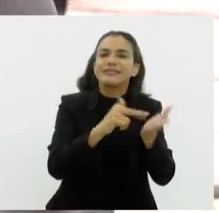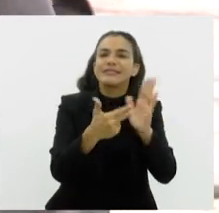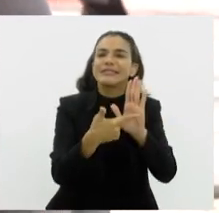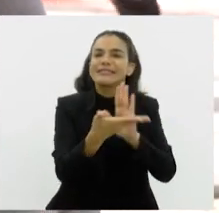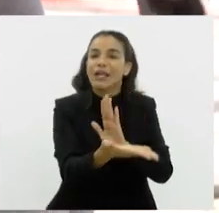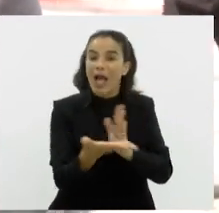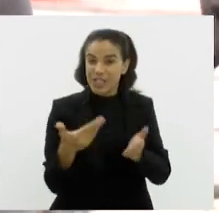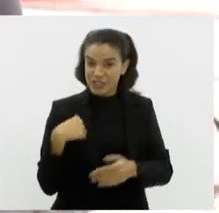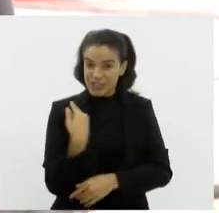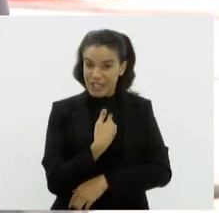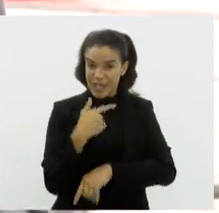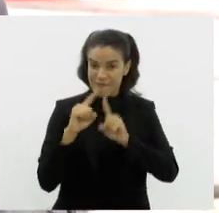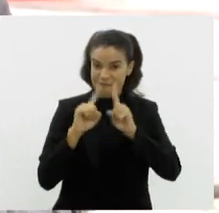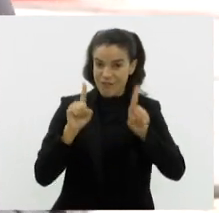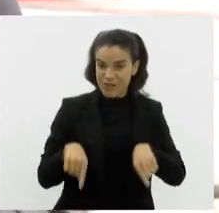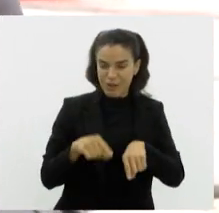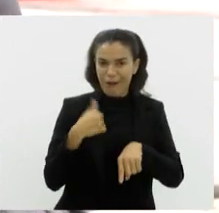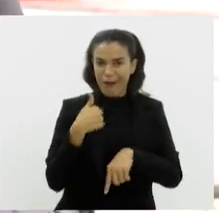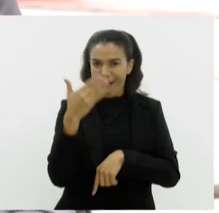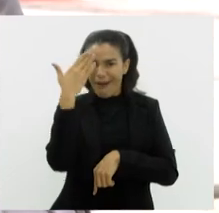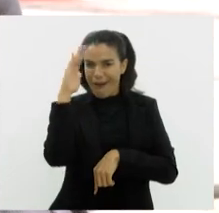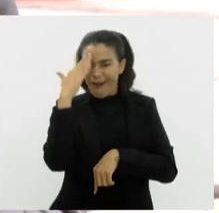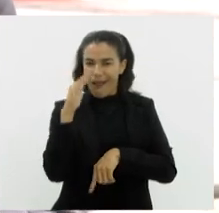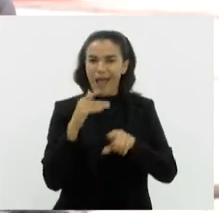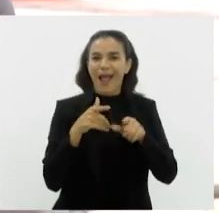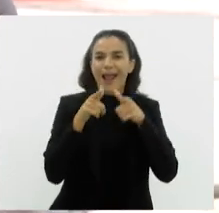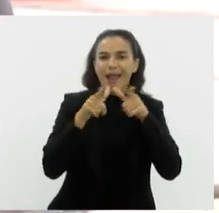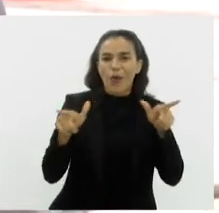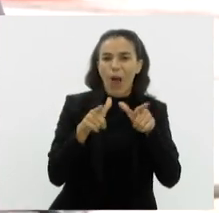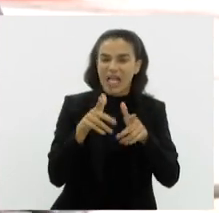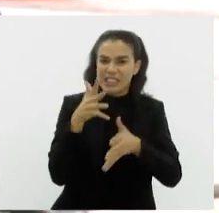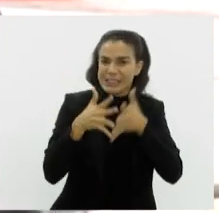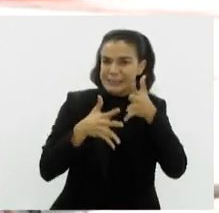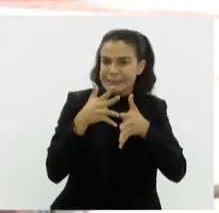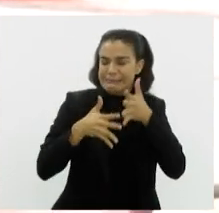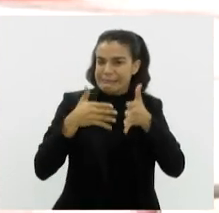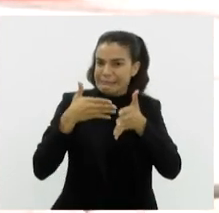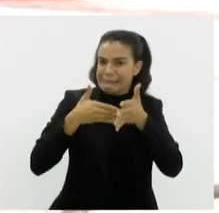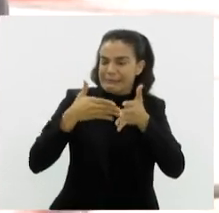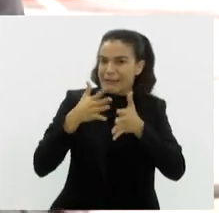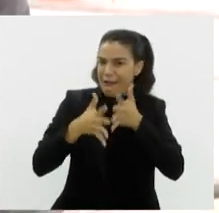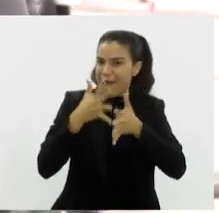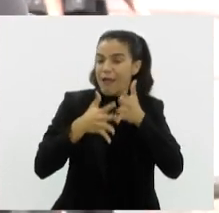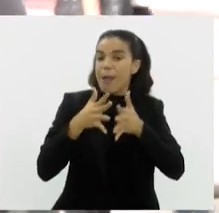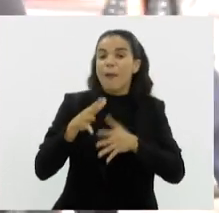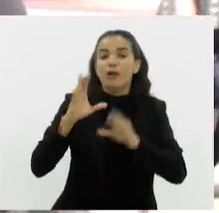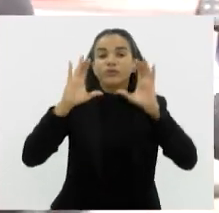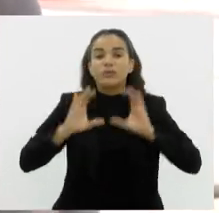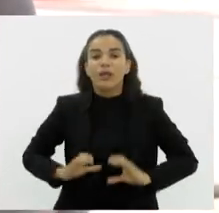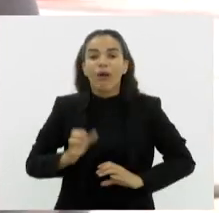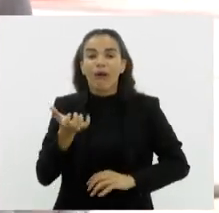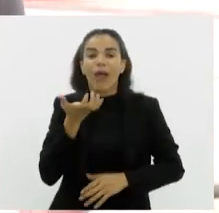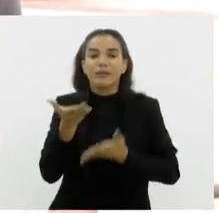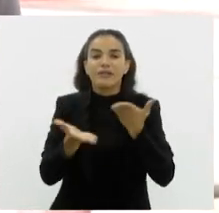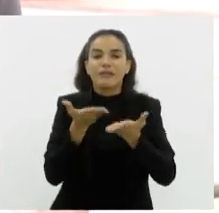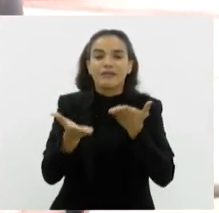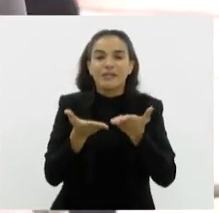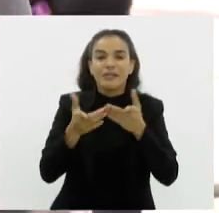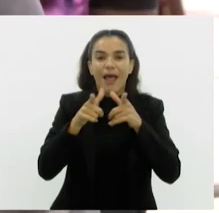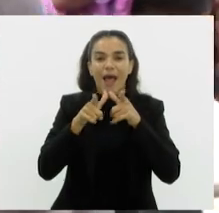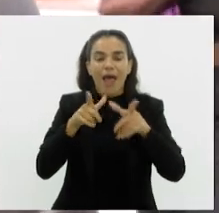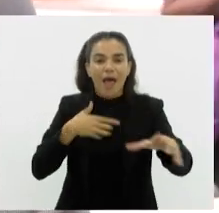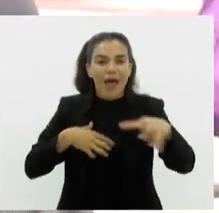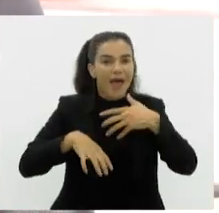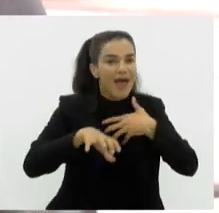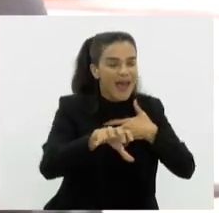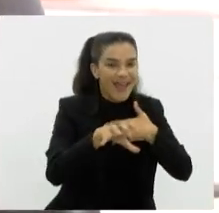trabalha na máquina pública, gente, às vezes, é mais fácil entender aquela burocracia, aquela técnica. Mas o cidadão, ele quer o serviço e a gente tem que se colocar no lugar